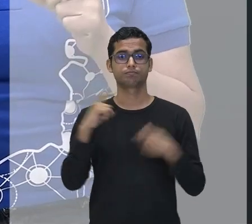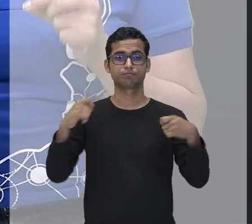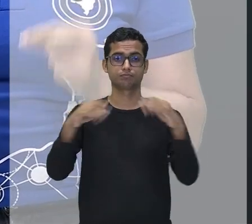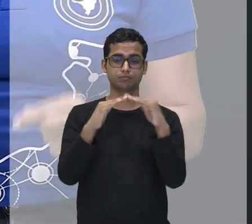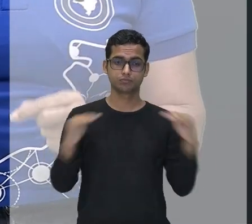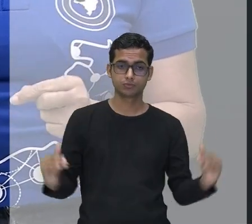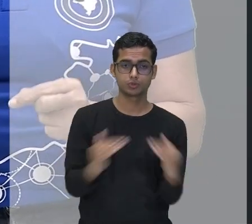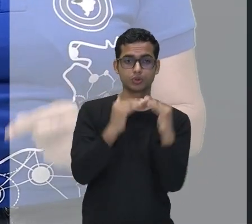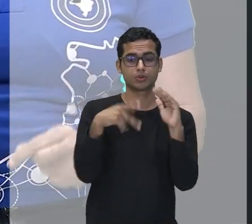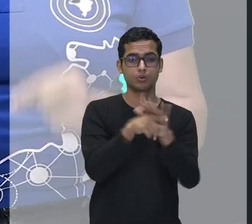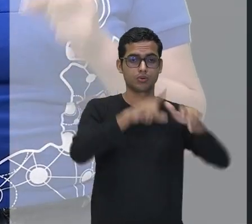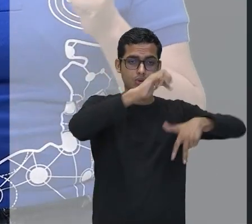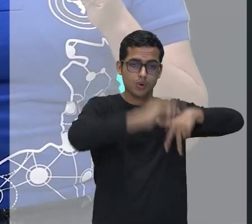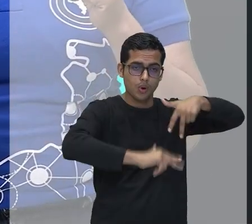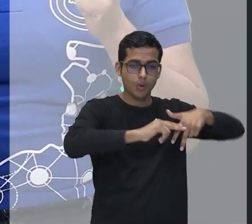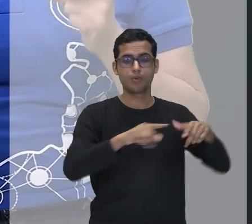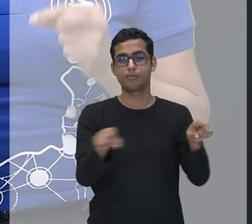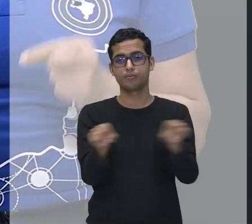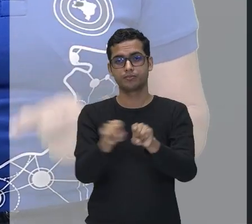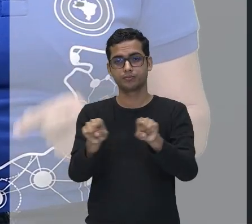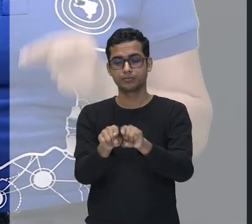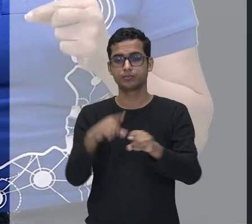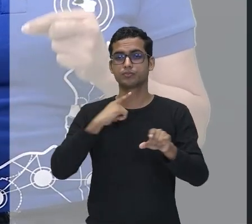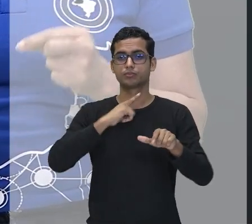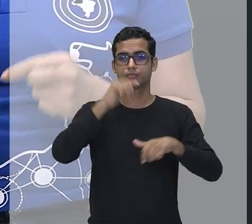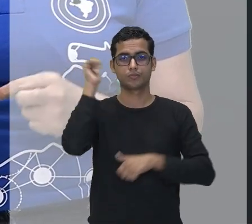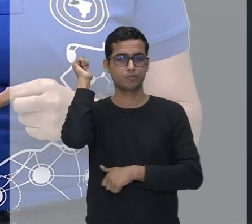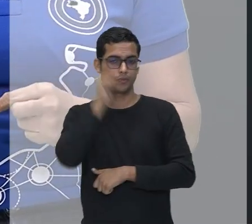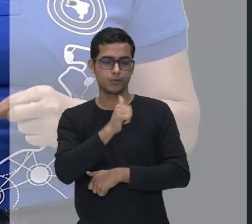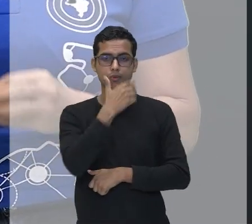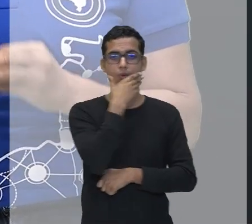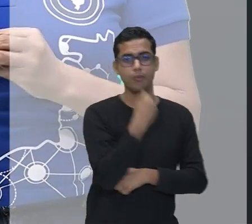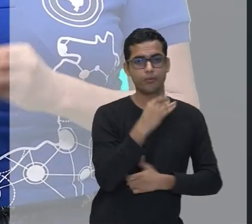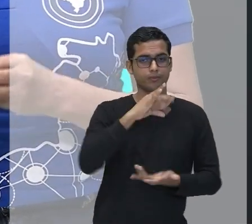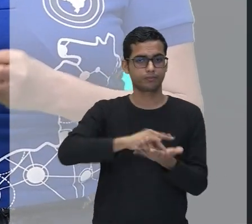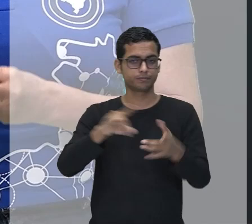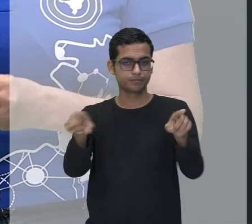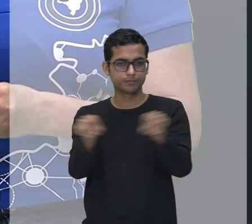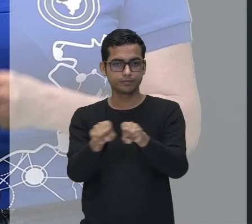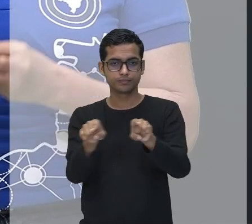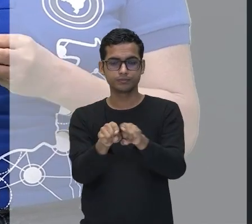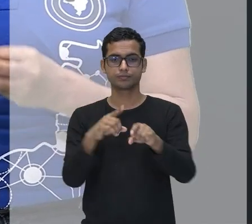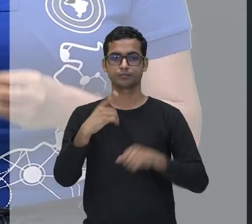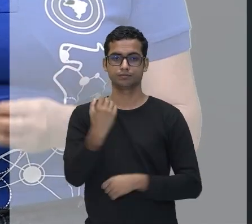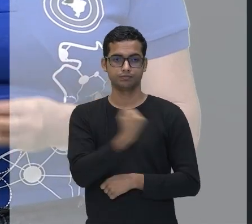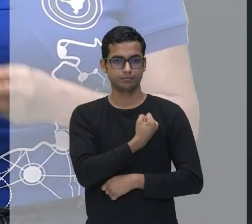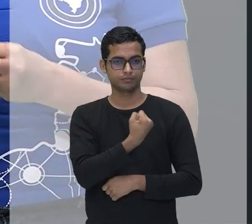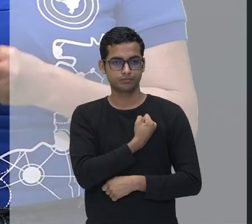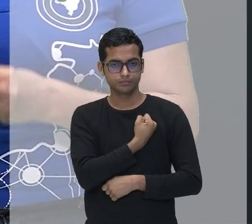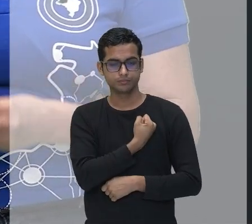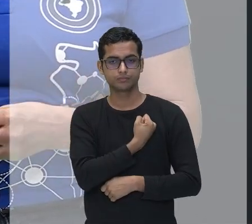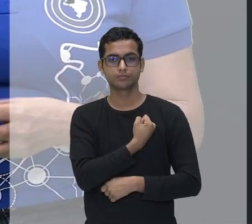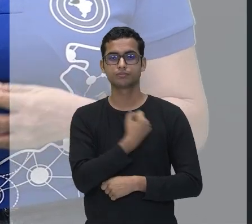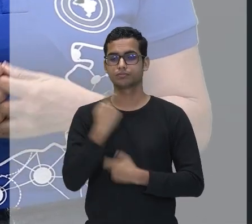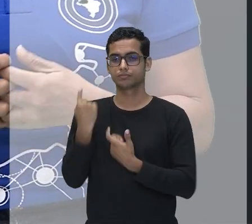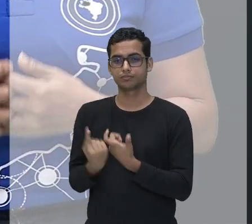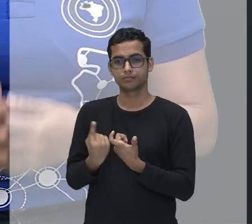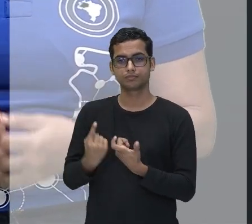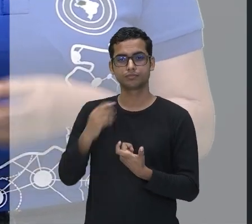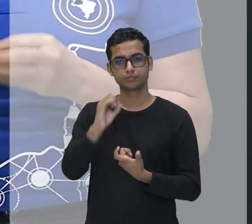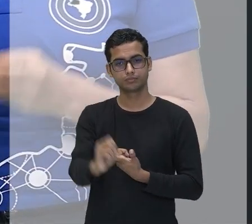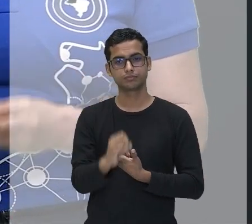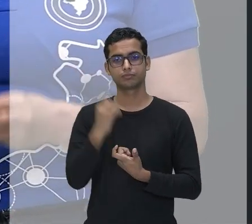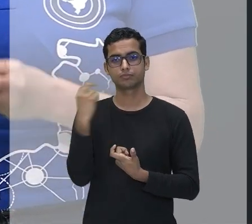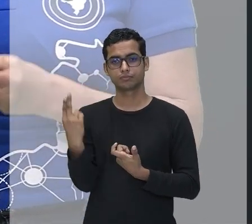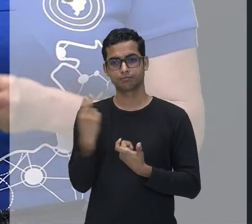em gênero, que é masculino e feminino, e número singular e plural com